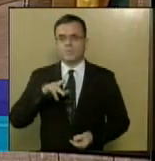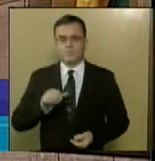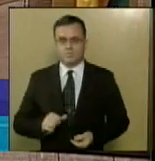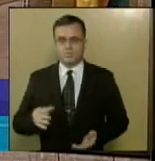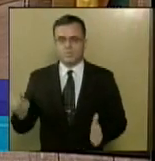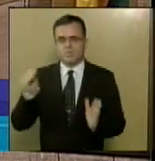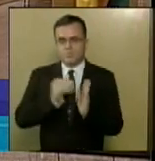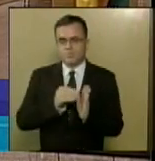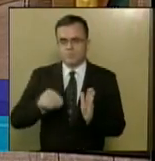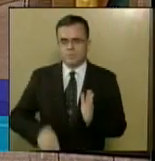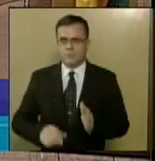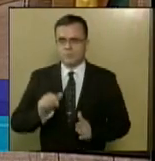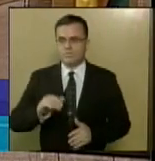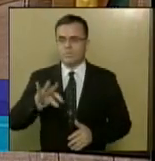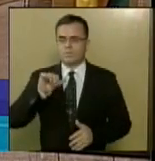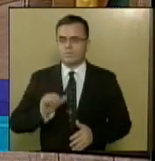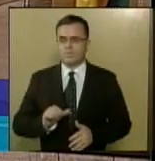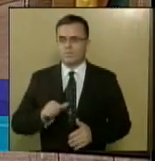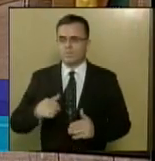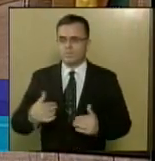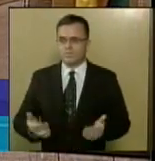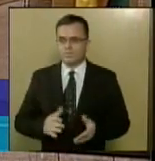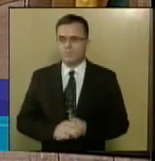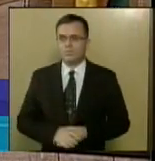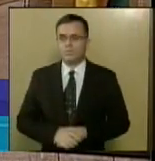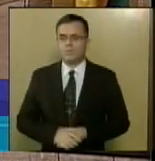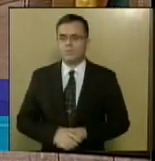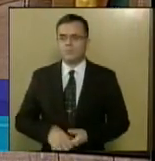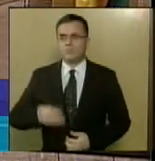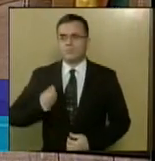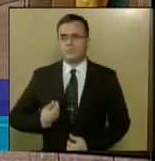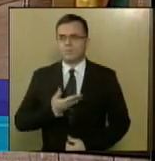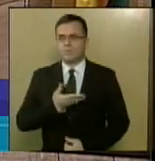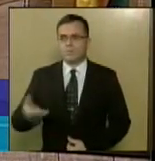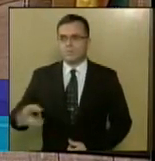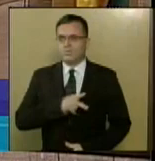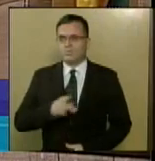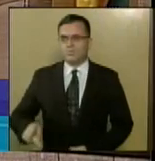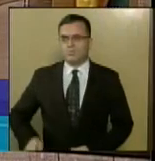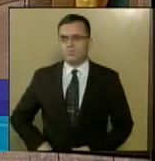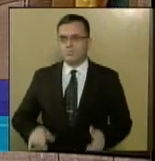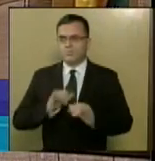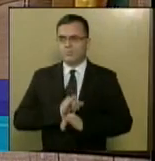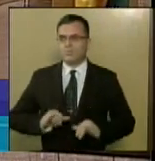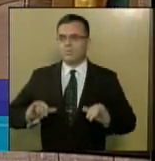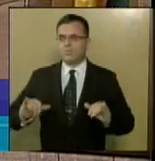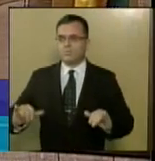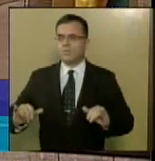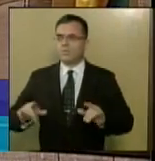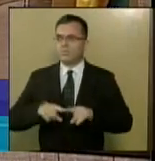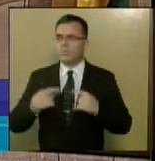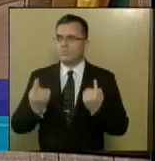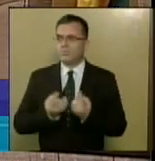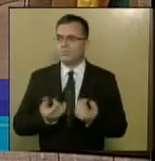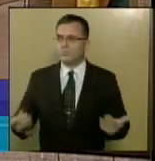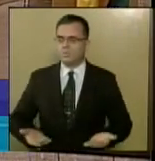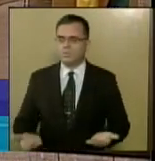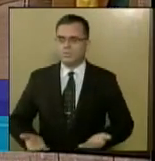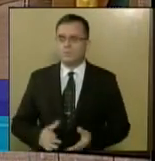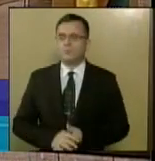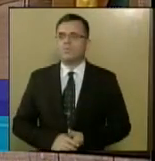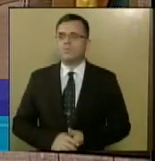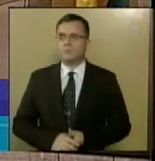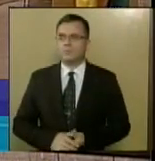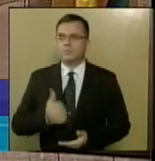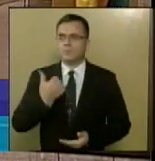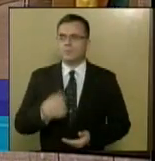nesta ata, a sua leitura. Havendo um número legal, o seu presidente declarou aberta a sessão. As atas das sessões ordinárias